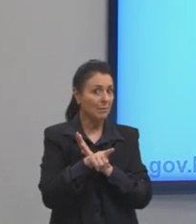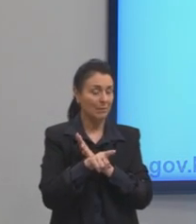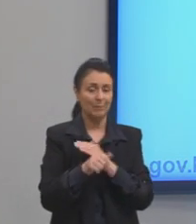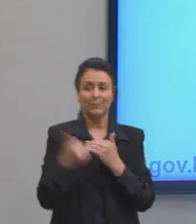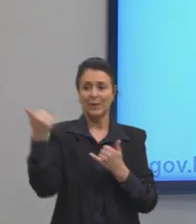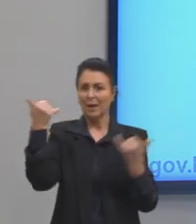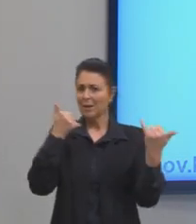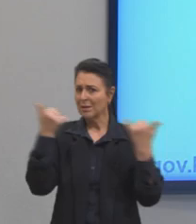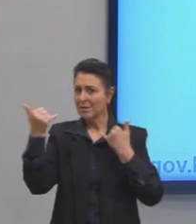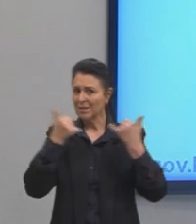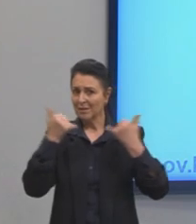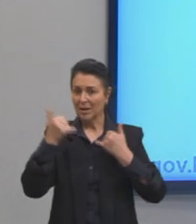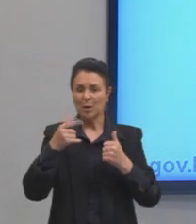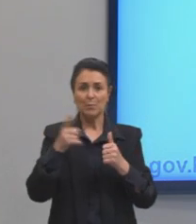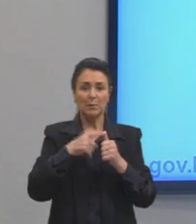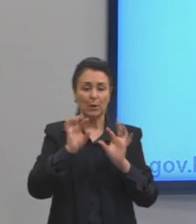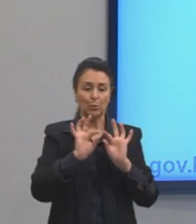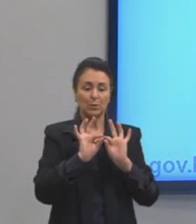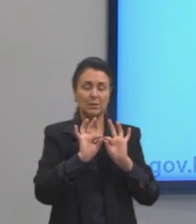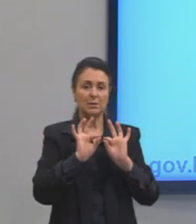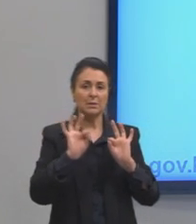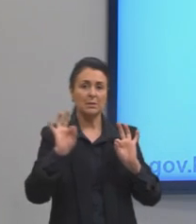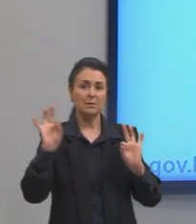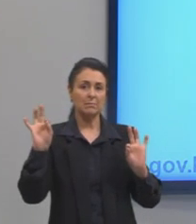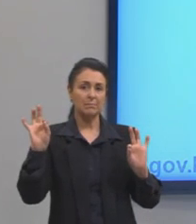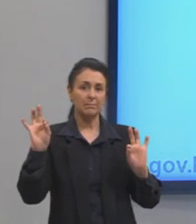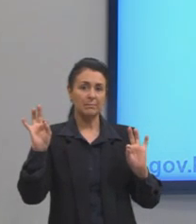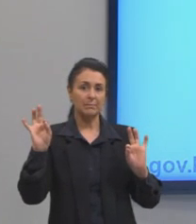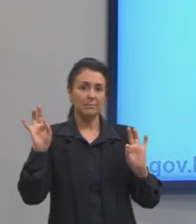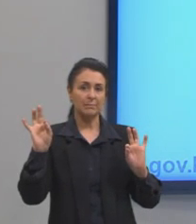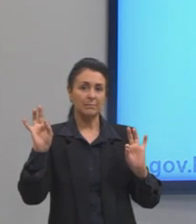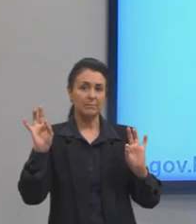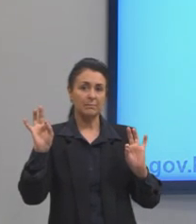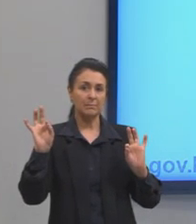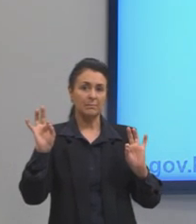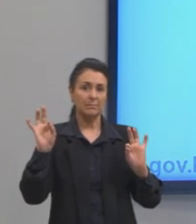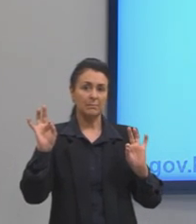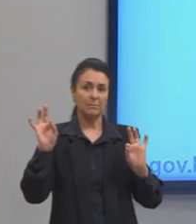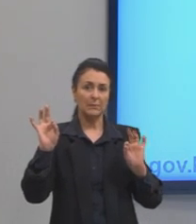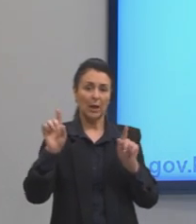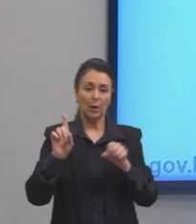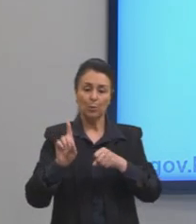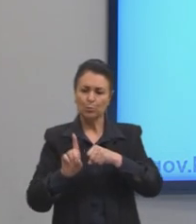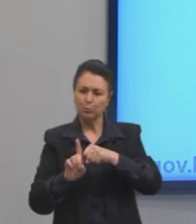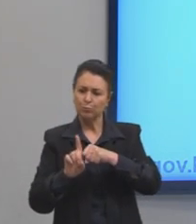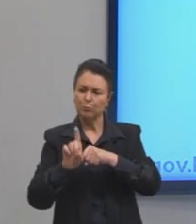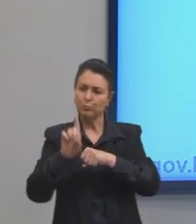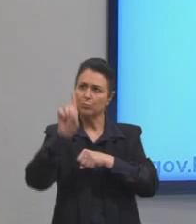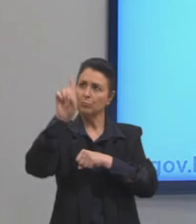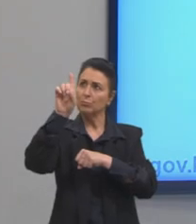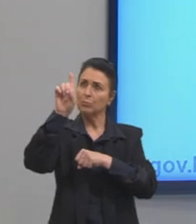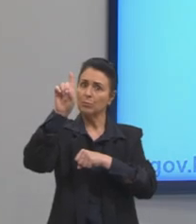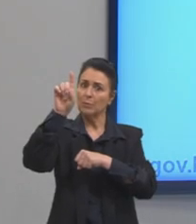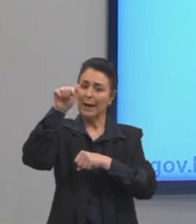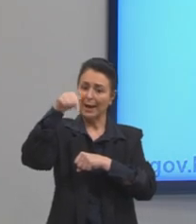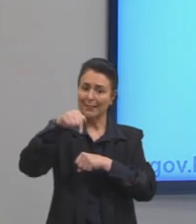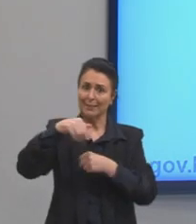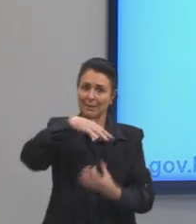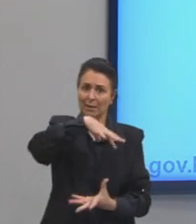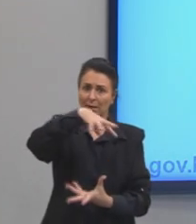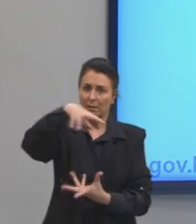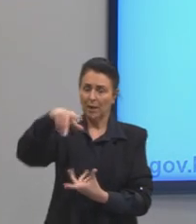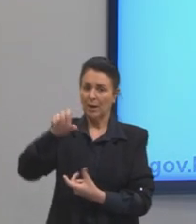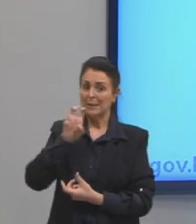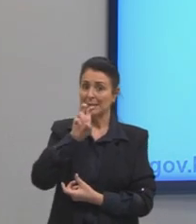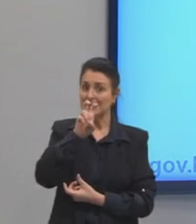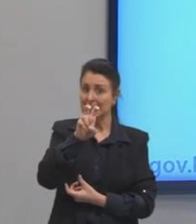que está aparecendo aqui. Distância, certo? Distância dessa sonda até a Terra era de aproximadamente 5